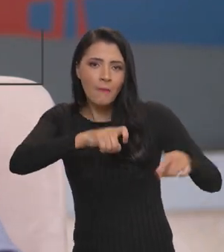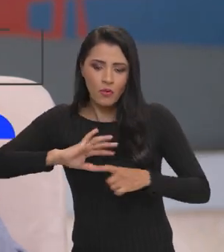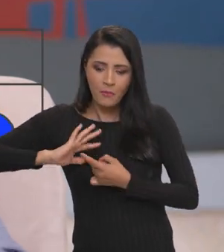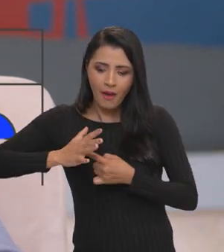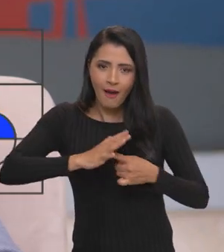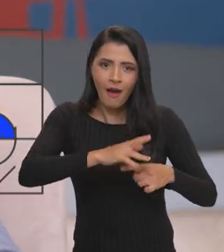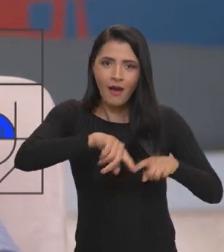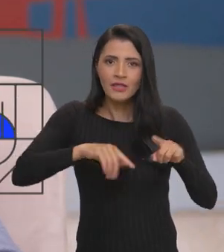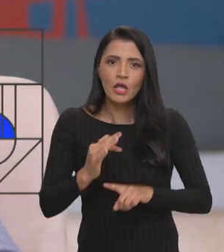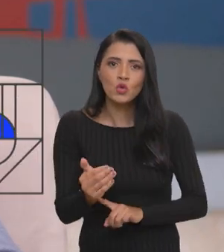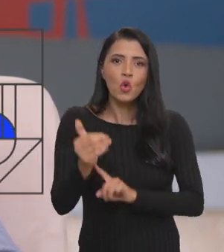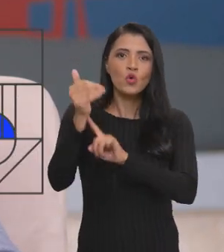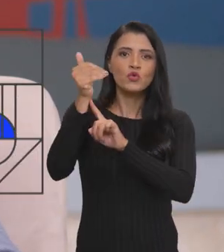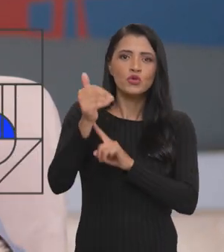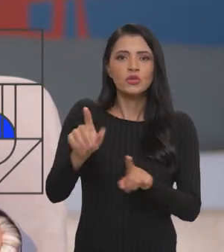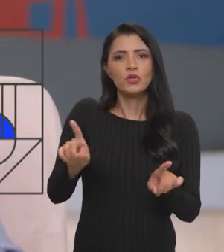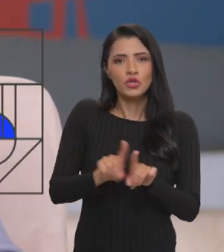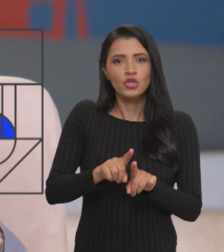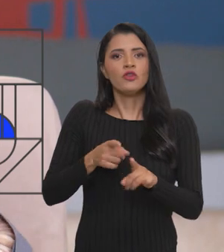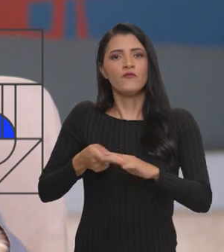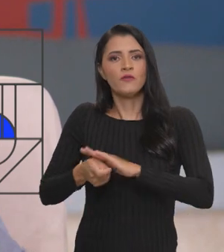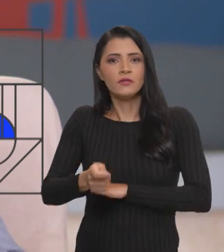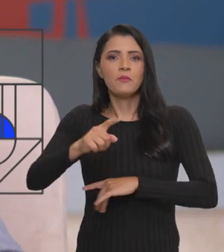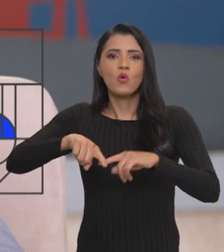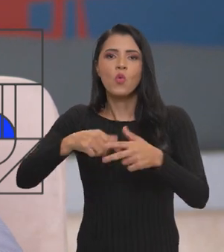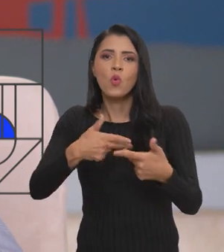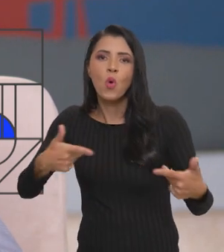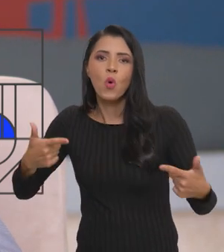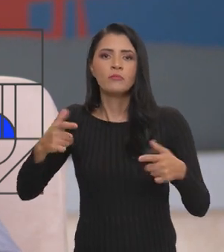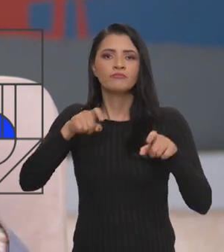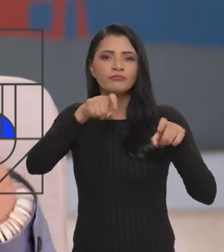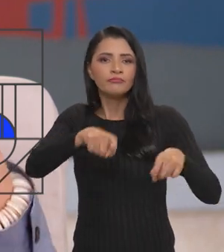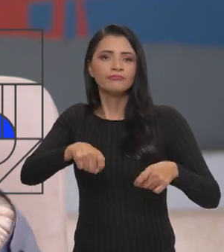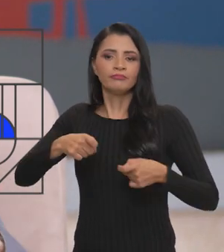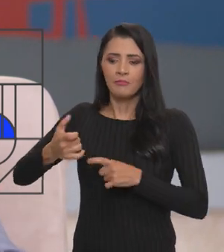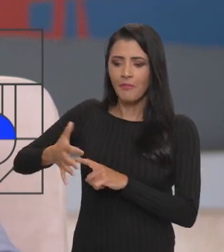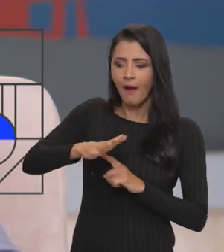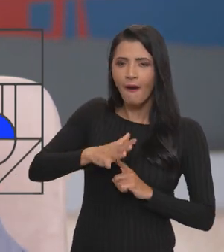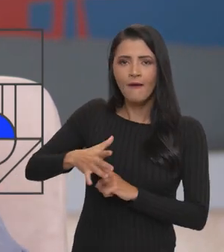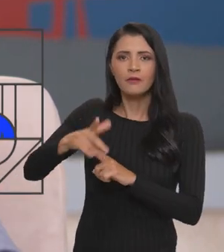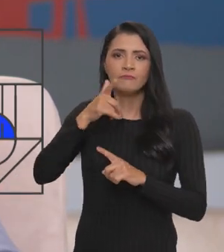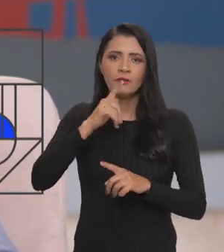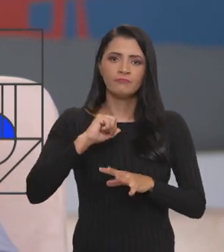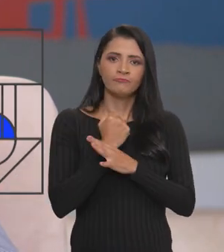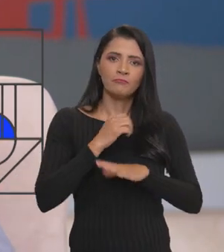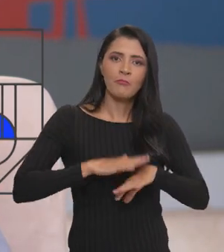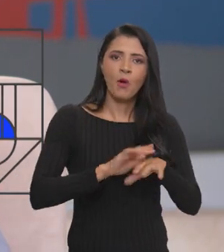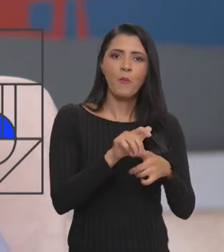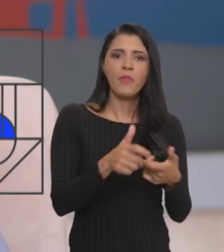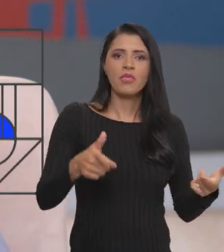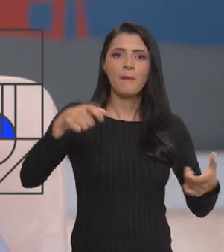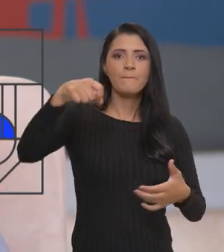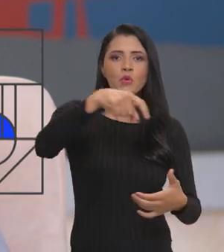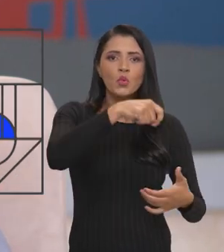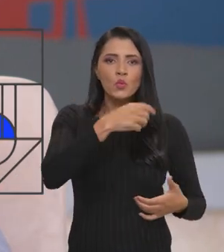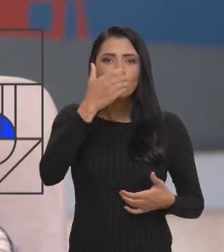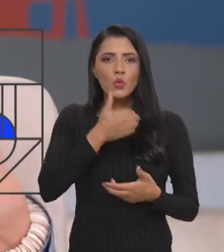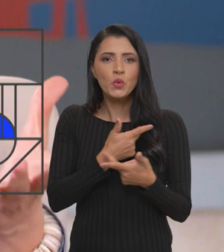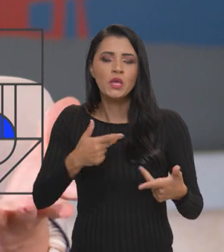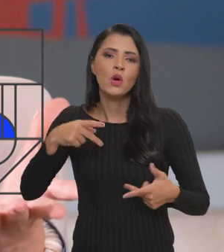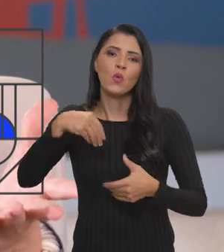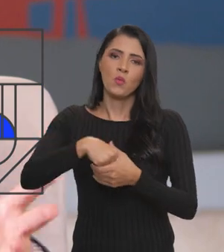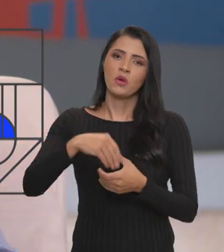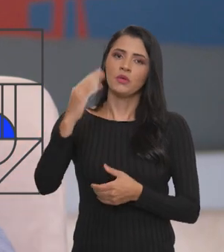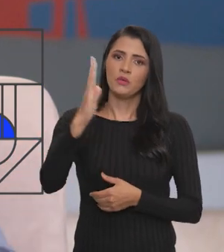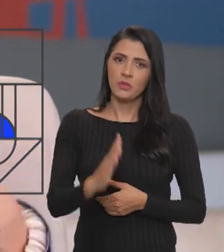campo, aumentar a capacidade produtiva, financiando máquinas e implementos agrícolas que vão garantir o aumento da produção de alimentos no Brasil. Com